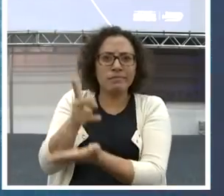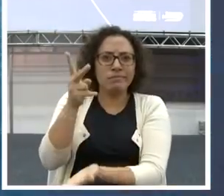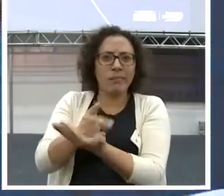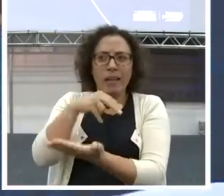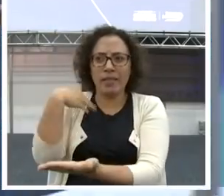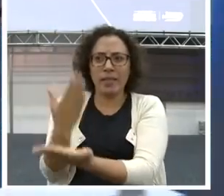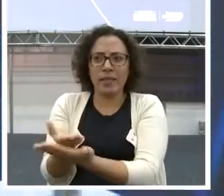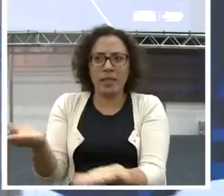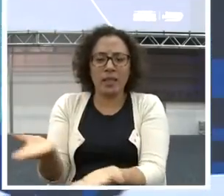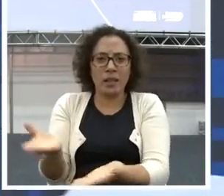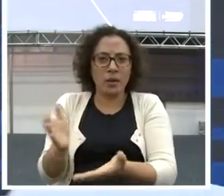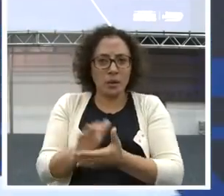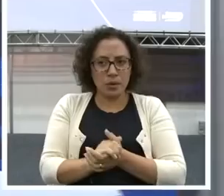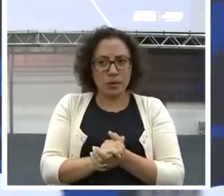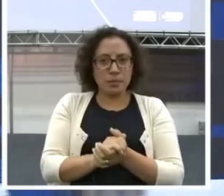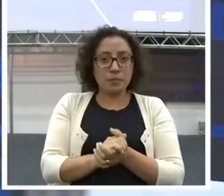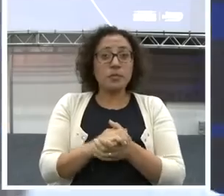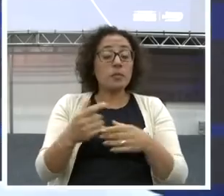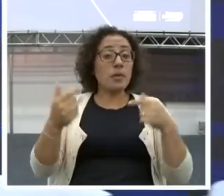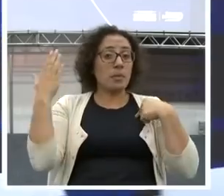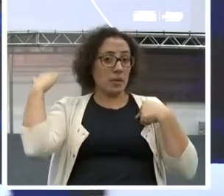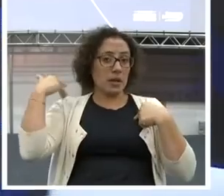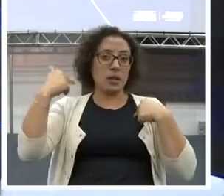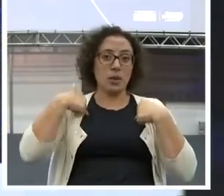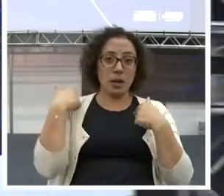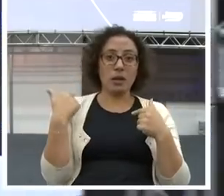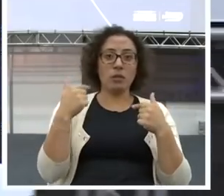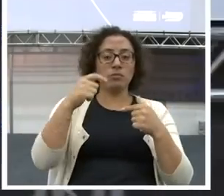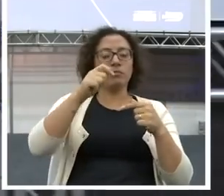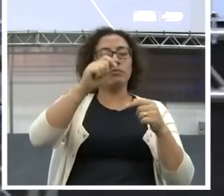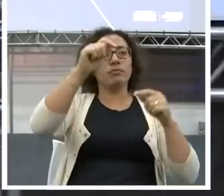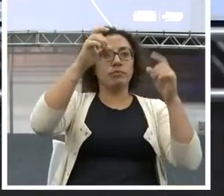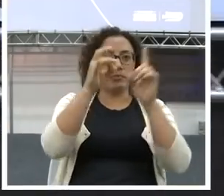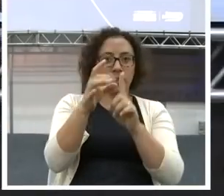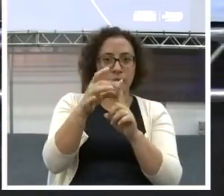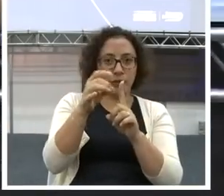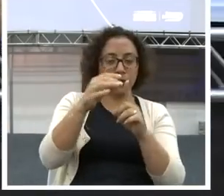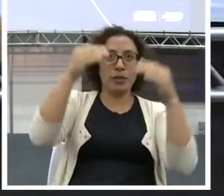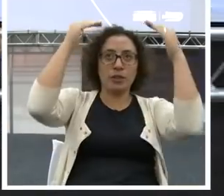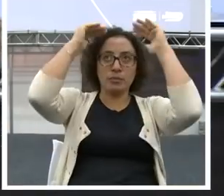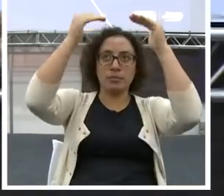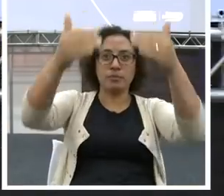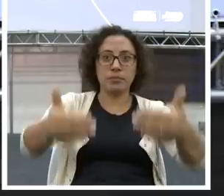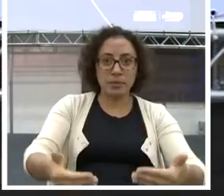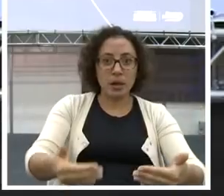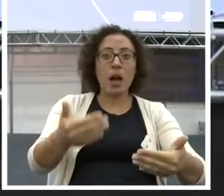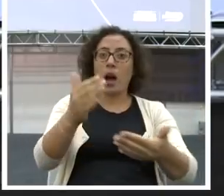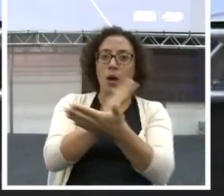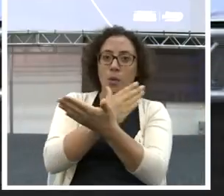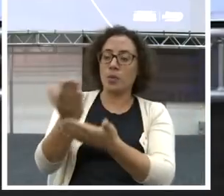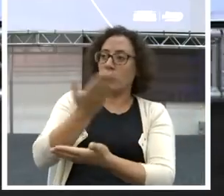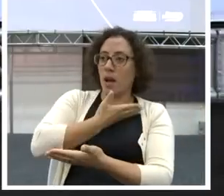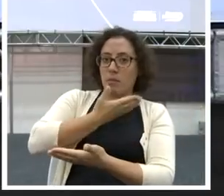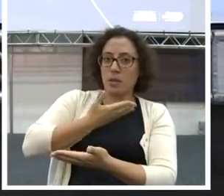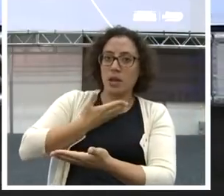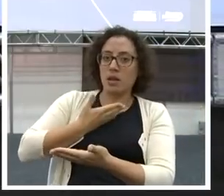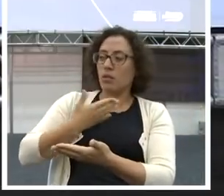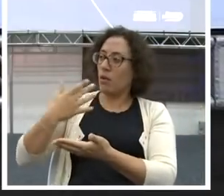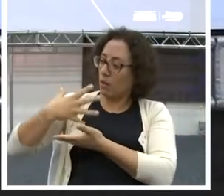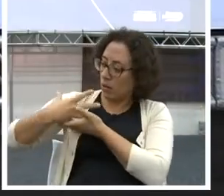Quando eu ficava lavando vidro de carro. monte de amigo meu. Ia lá e ia lavar vidro de carro também. Porque queria ser igual eu. Ganhar dinheiro para comprar um tênis.